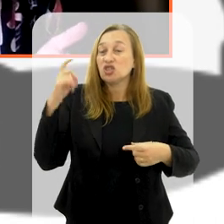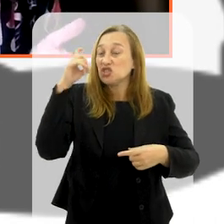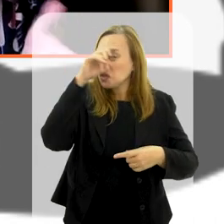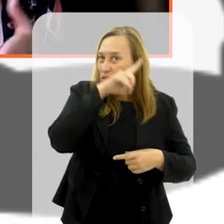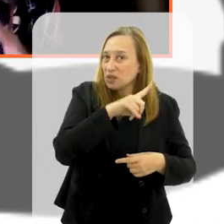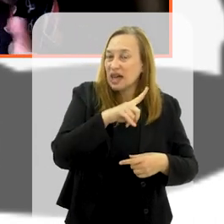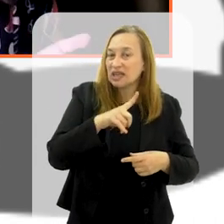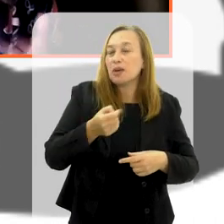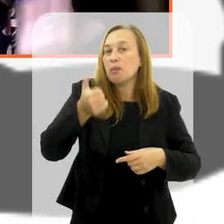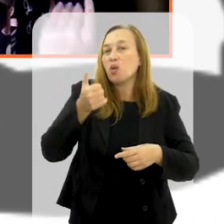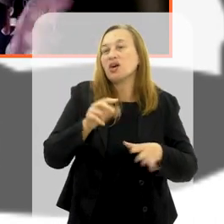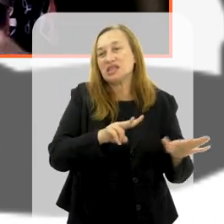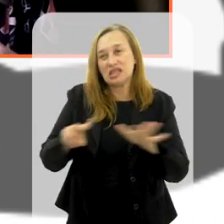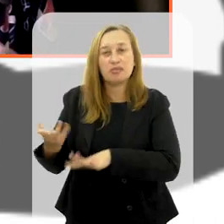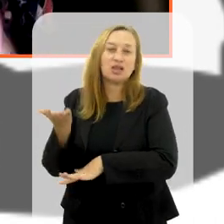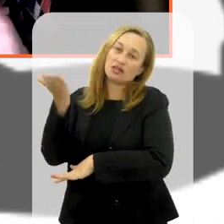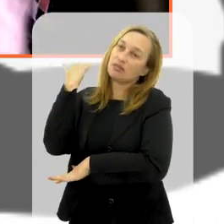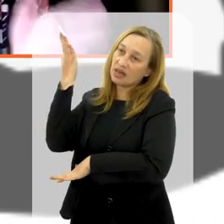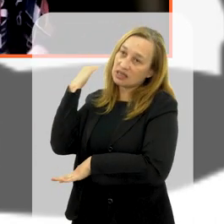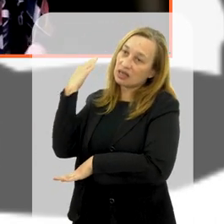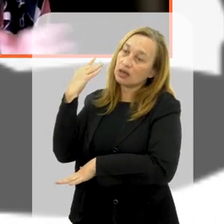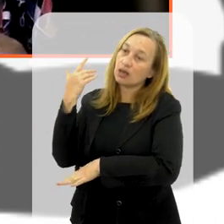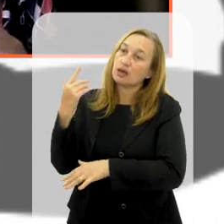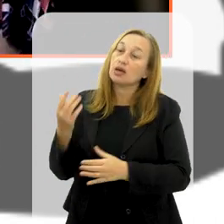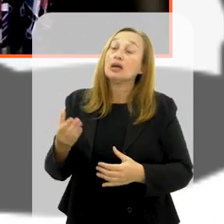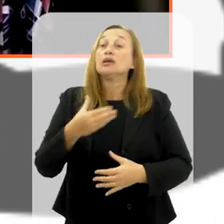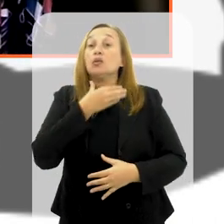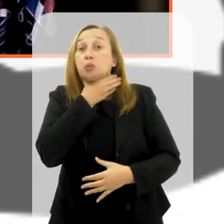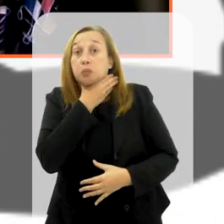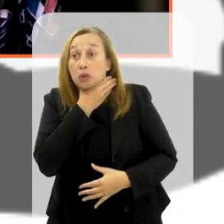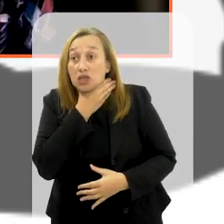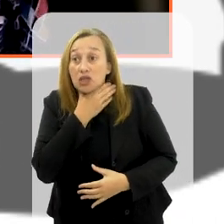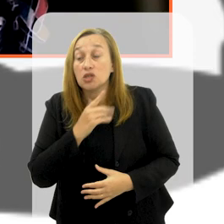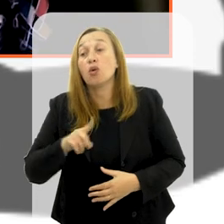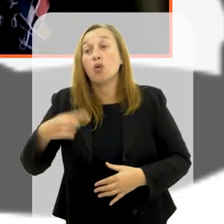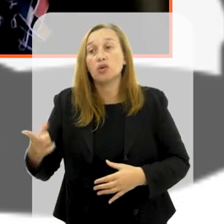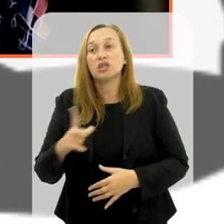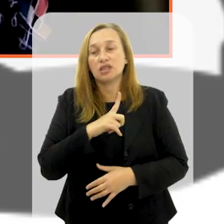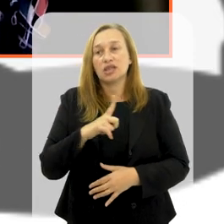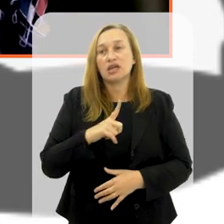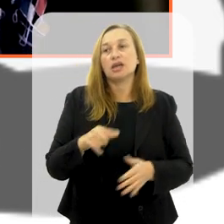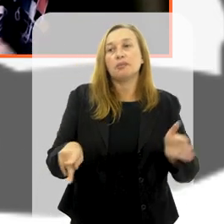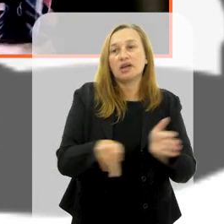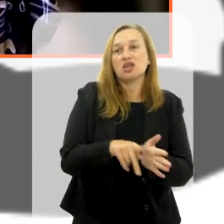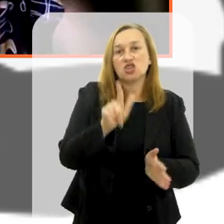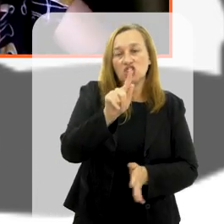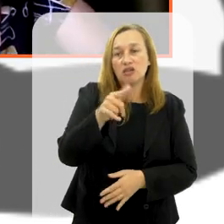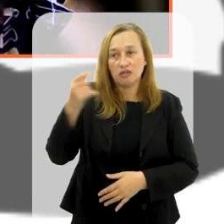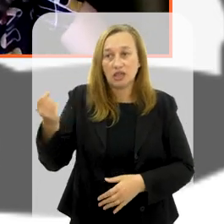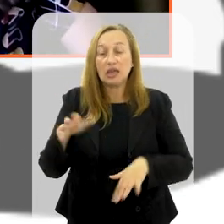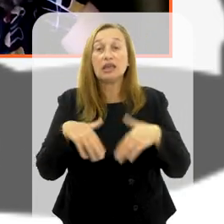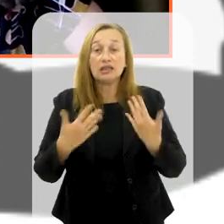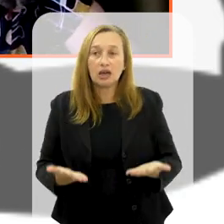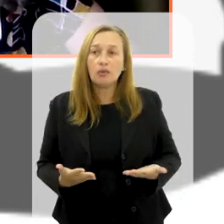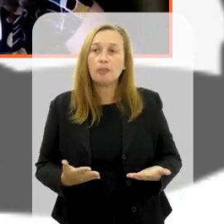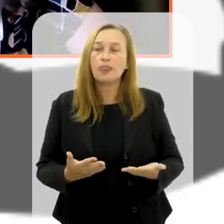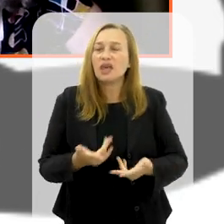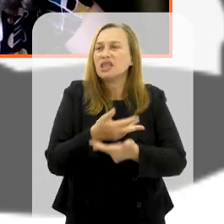desavenças, né, com o Lula, as poucas semanas atrás, a gente corria o risco de ter outra crise se Israel faz parte do G20.